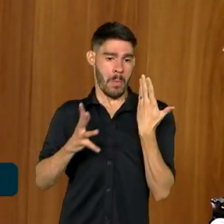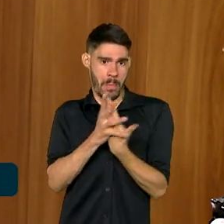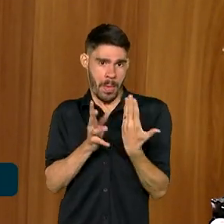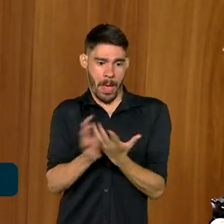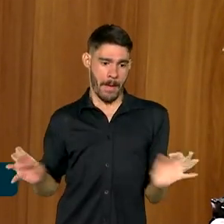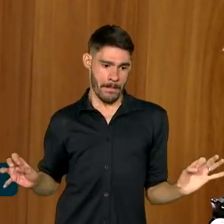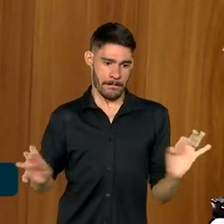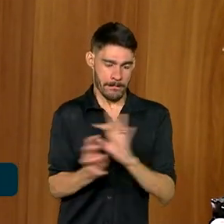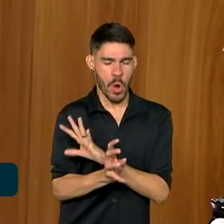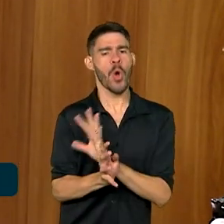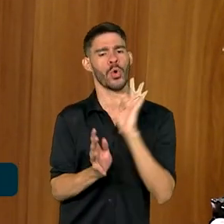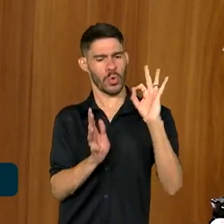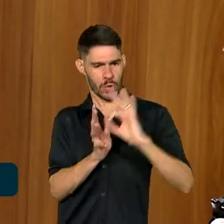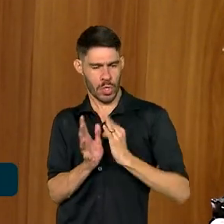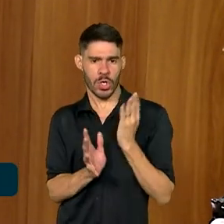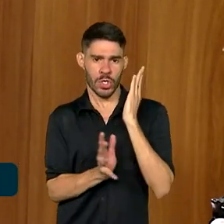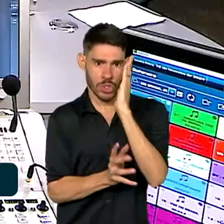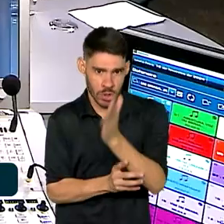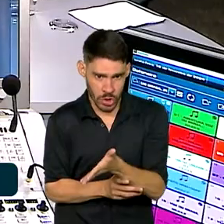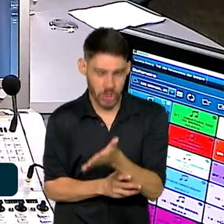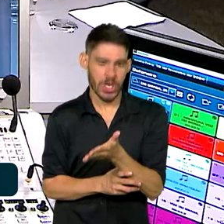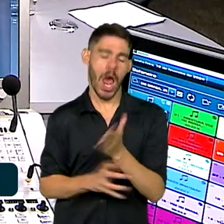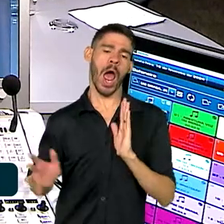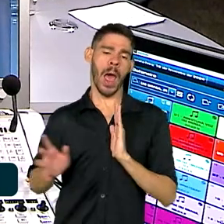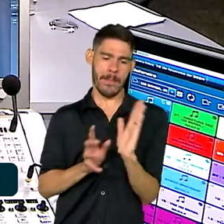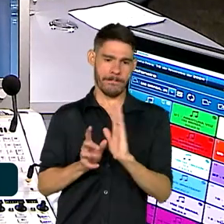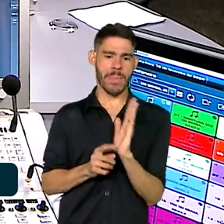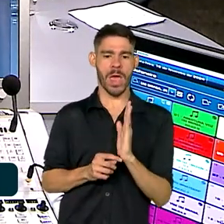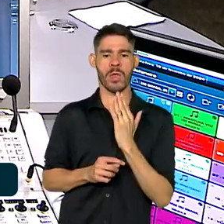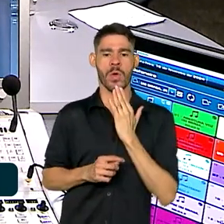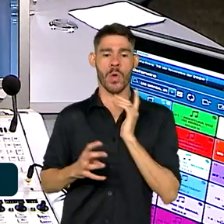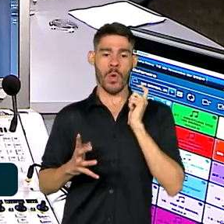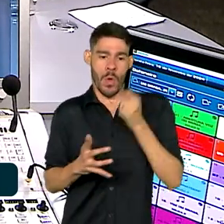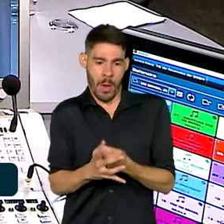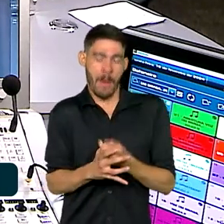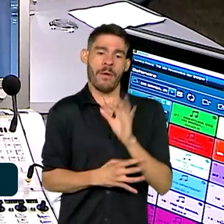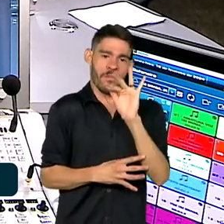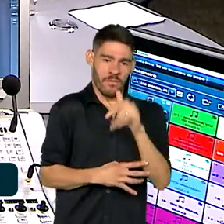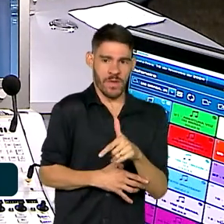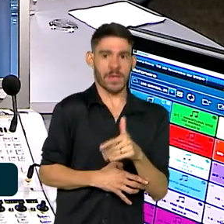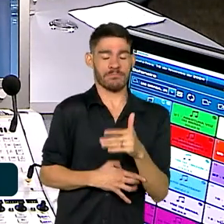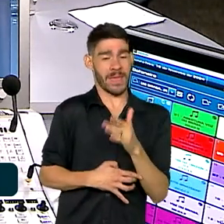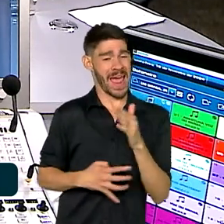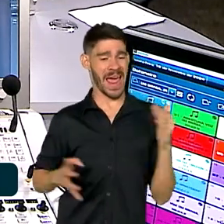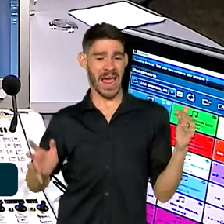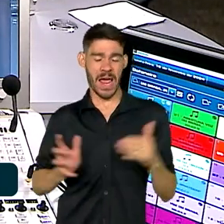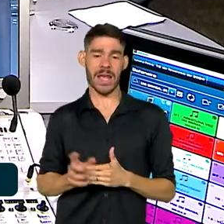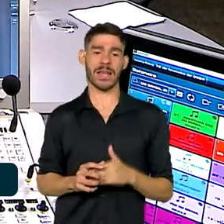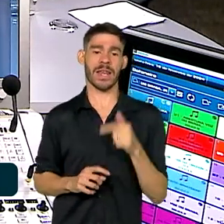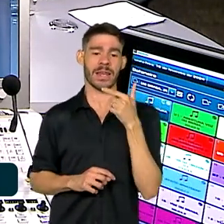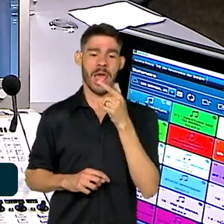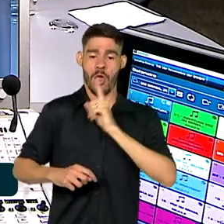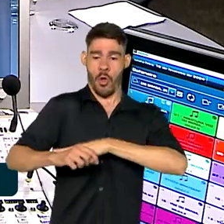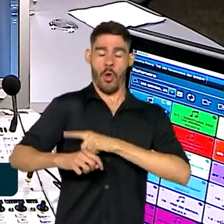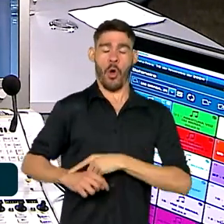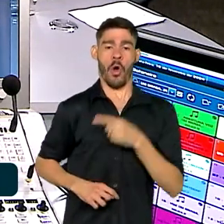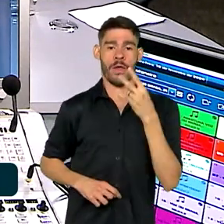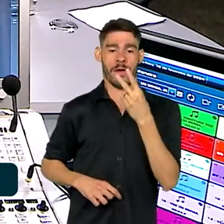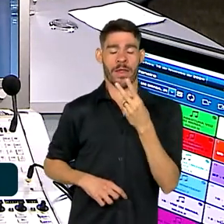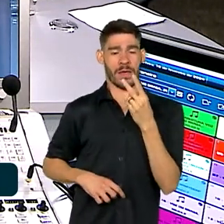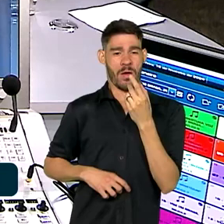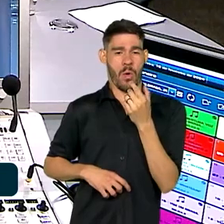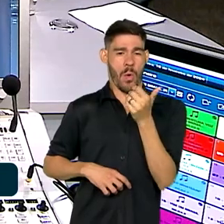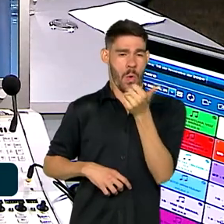inscrições, hoje termina o período de pagamento, vamos pagar até R$,59 e